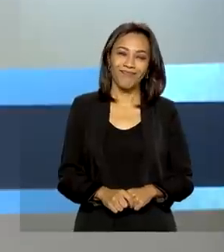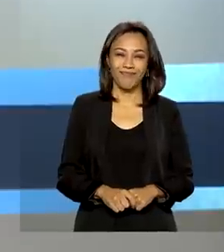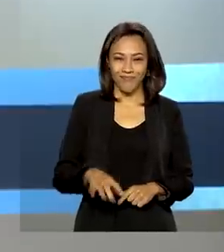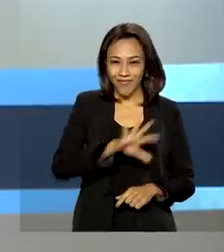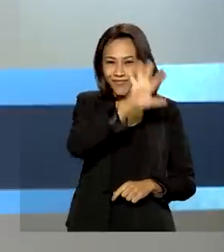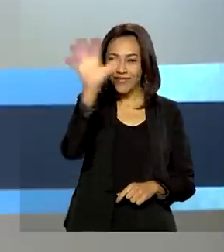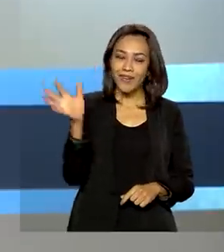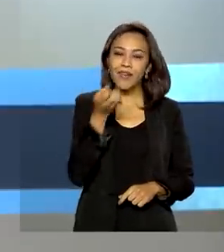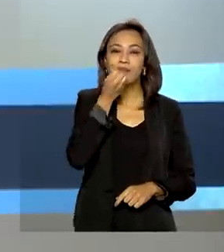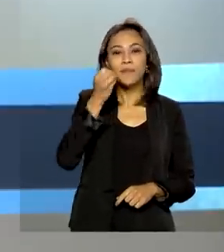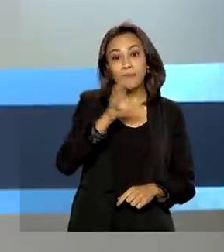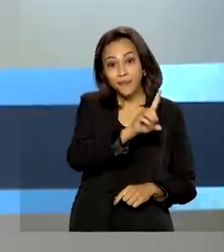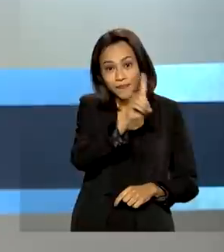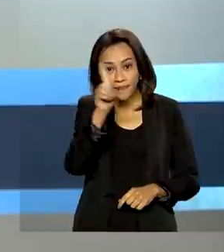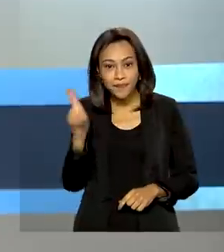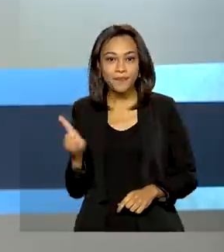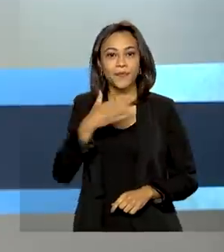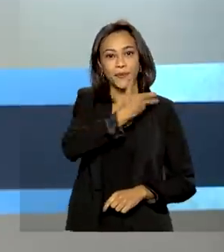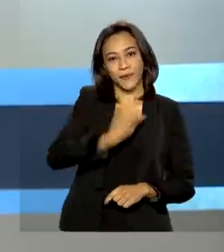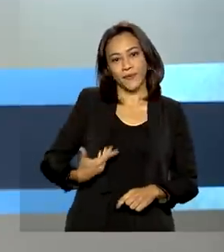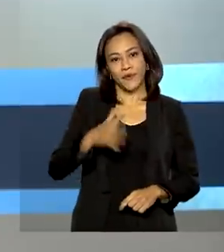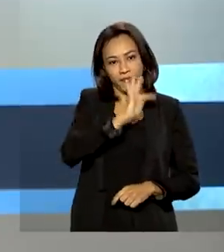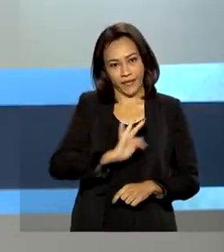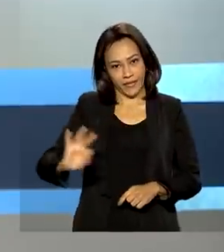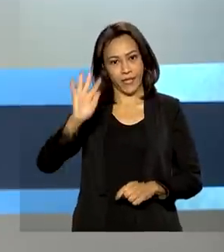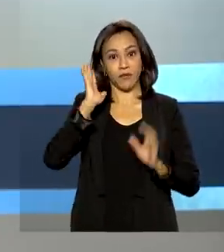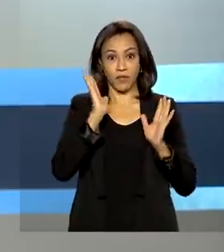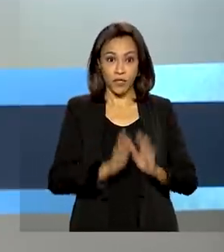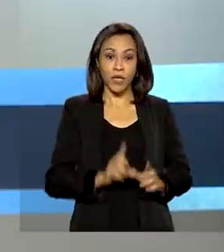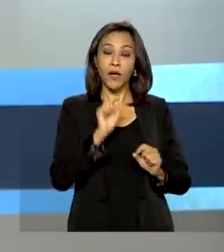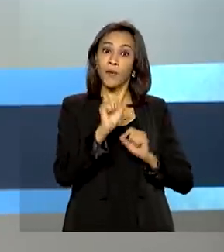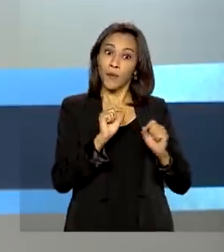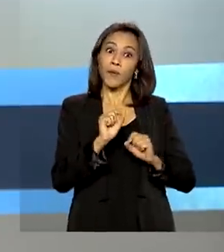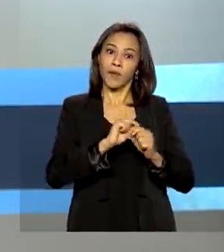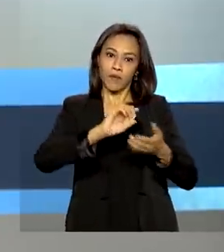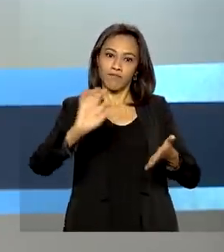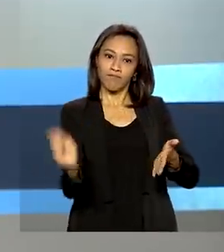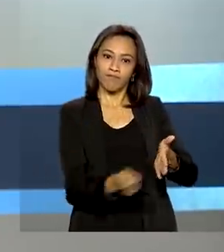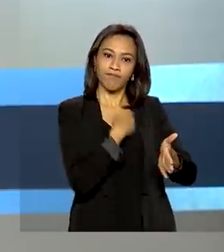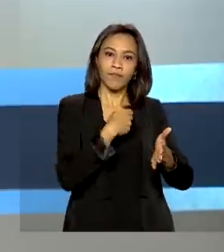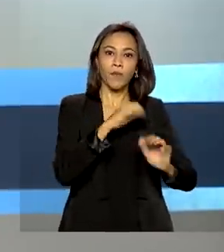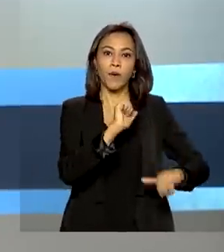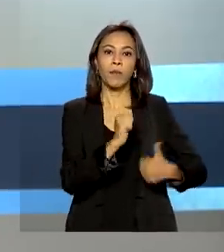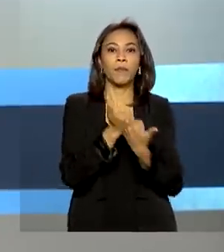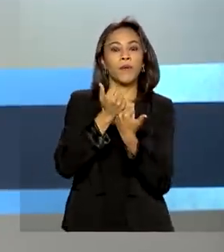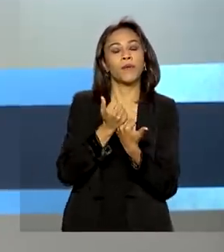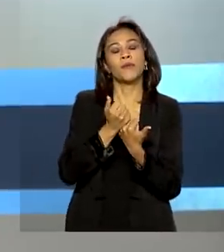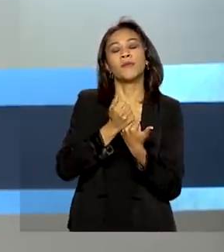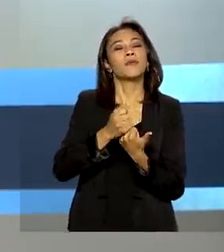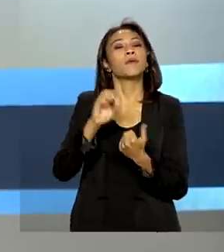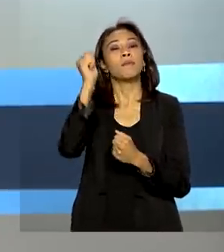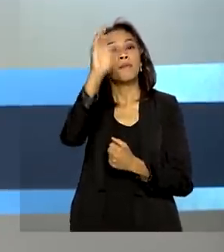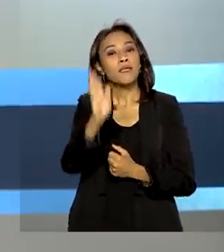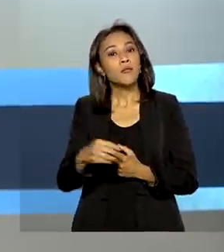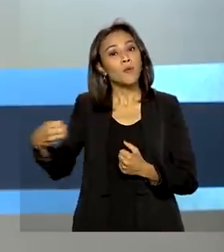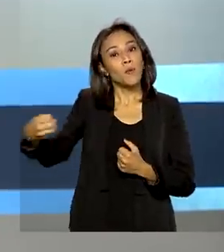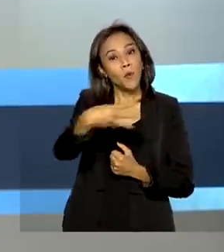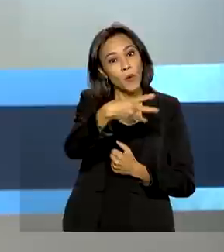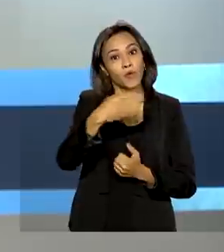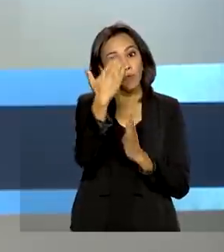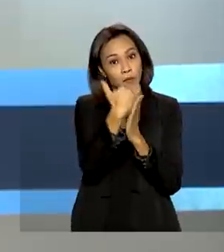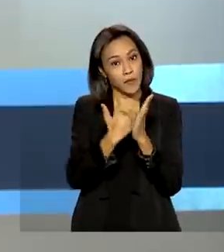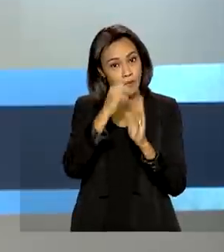Olá, bom dia. Governo Federal regulamenta o Auxílio Brasil, o novo programa social de transferência de renda.